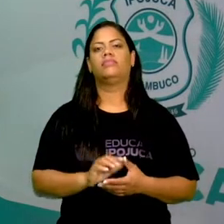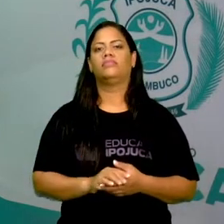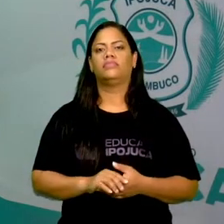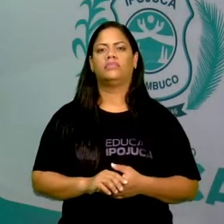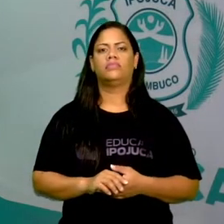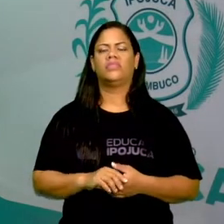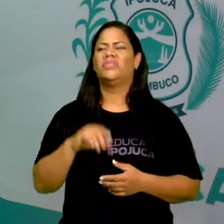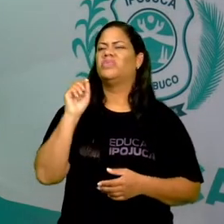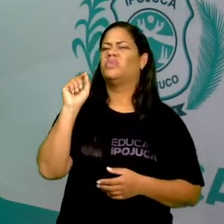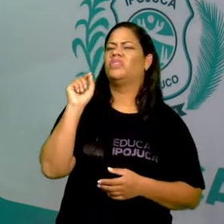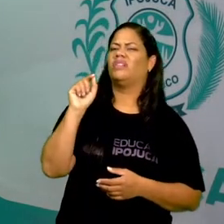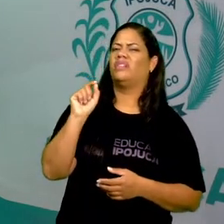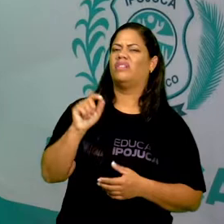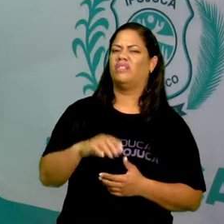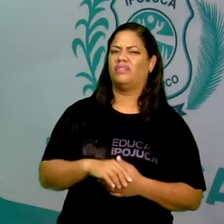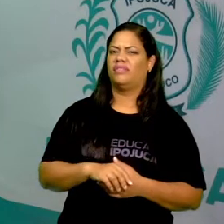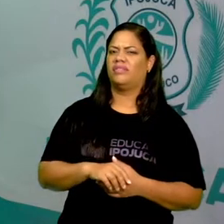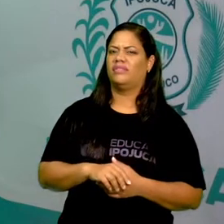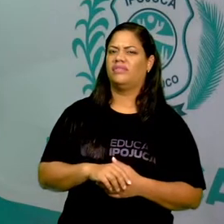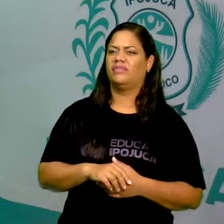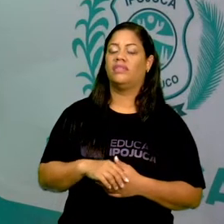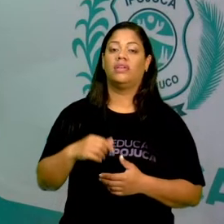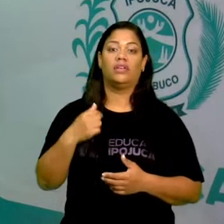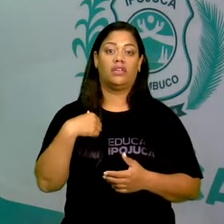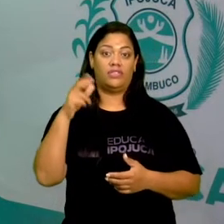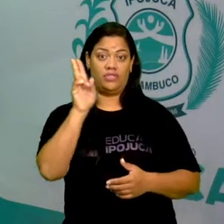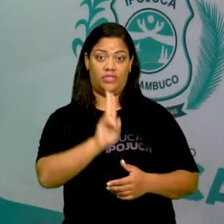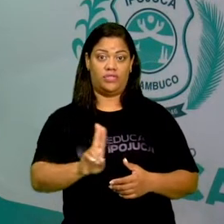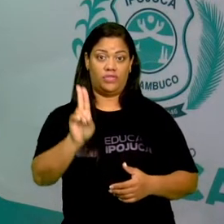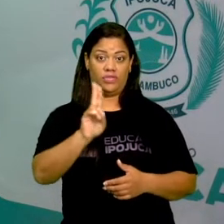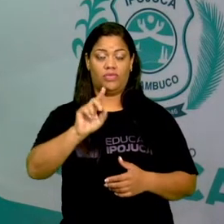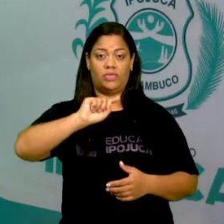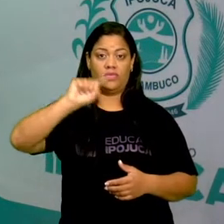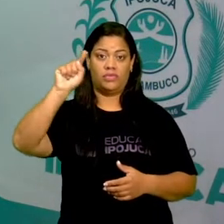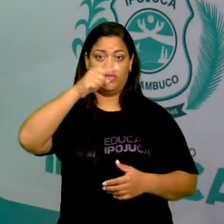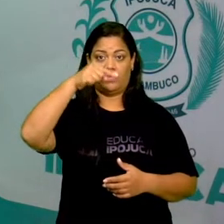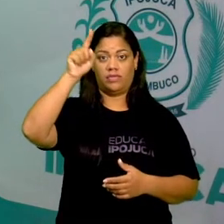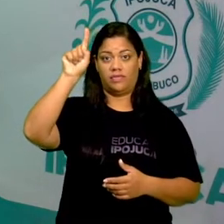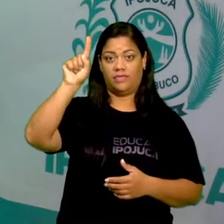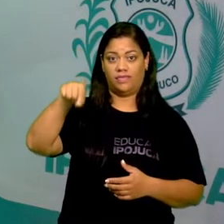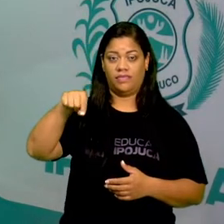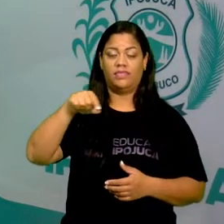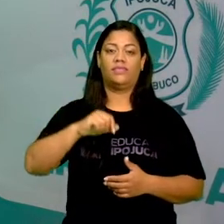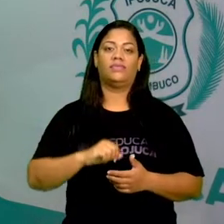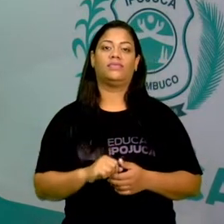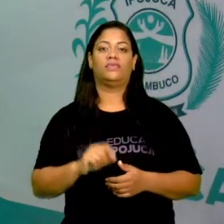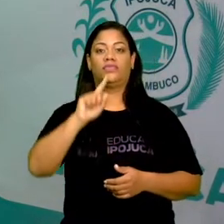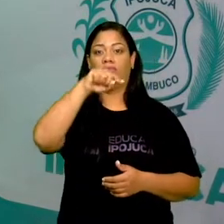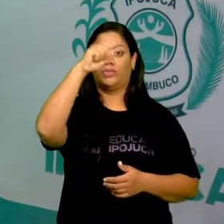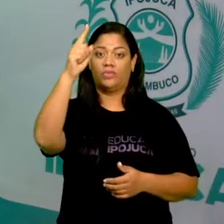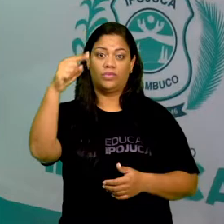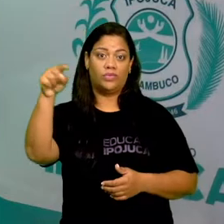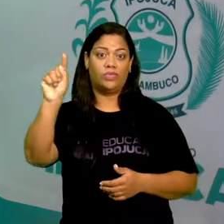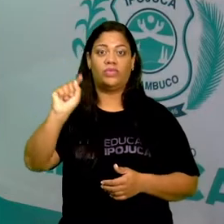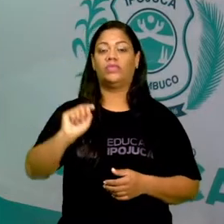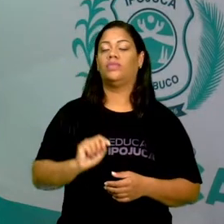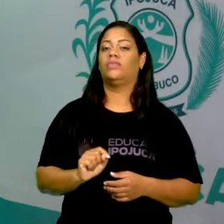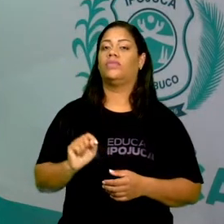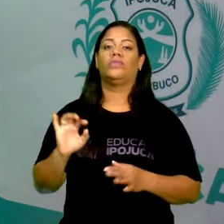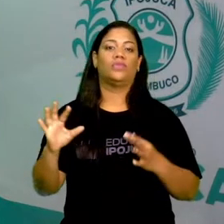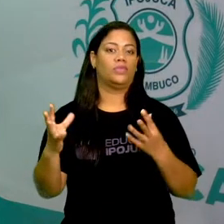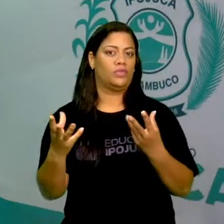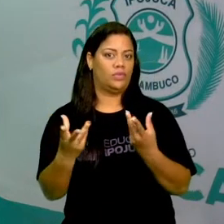a o que é acento gráfico? É aqueles sinaizinhos que a gente coloca, o acento agudo, o acento circunflexo, o tio. Então,